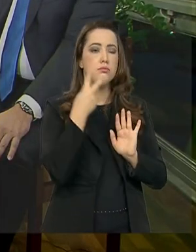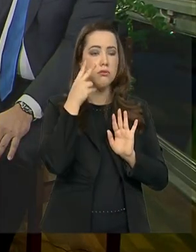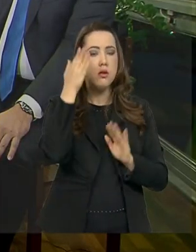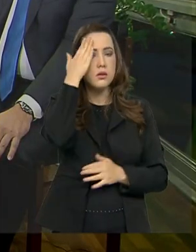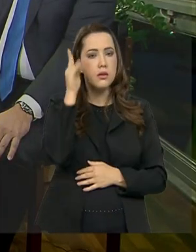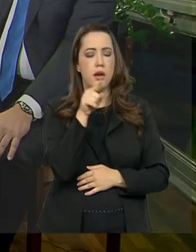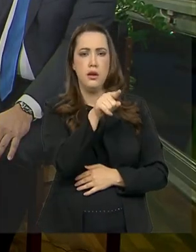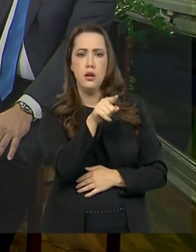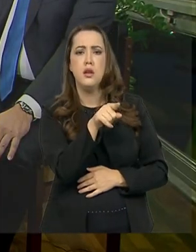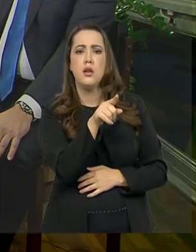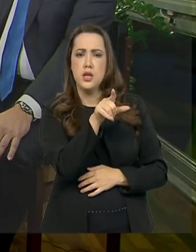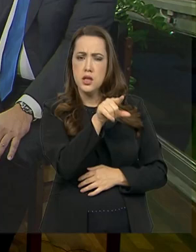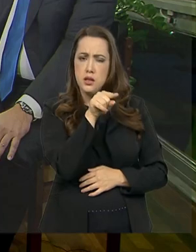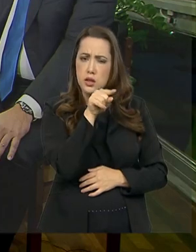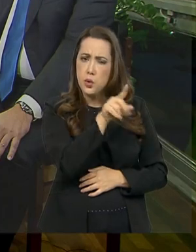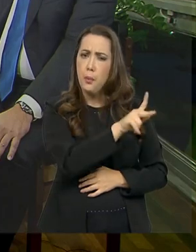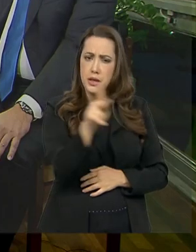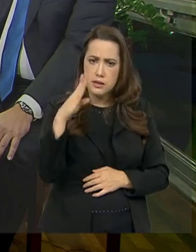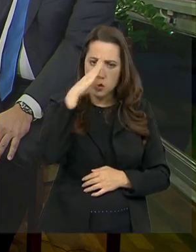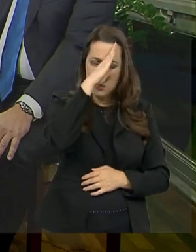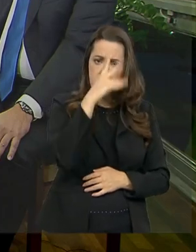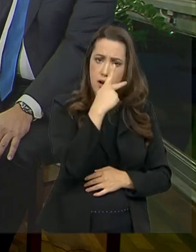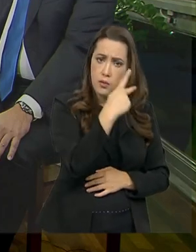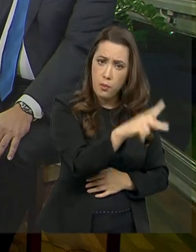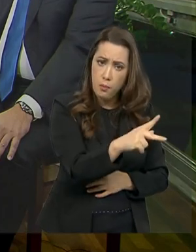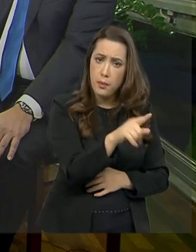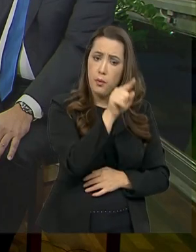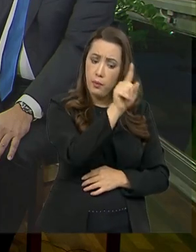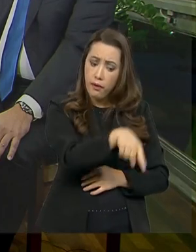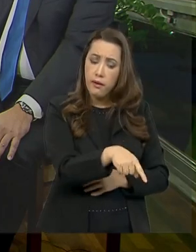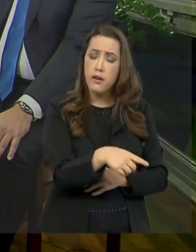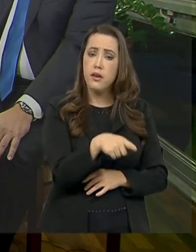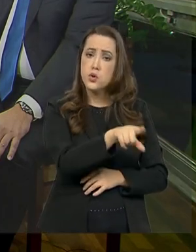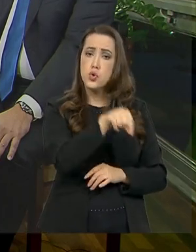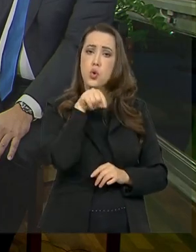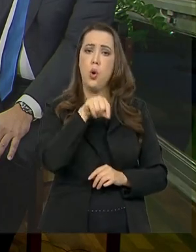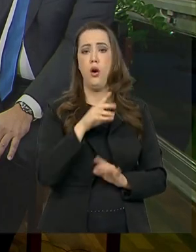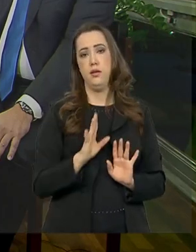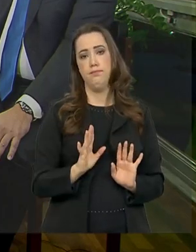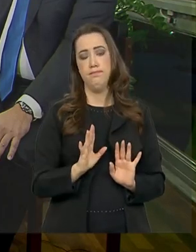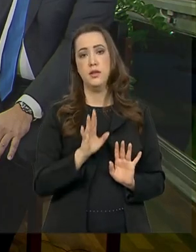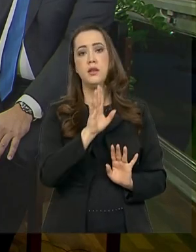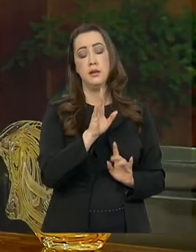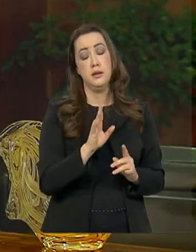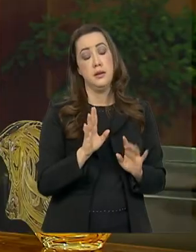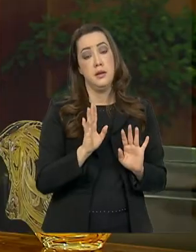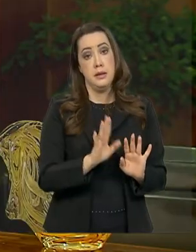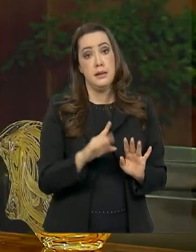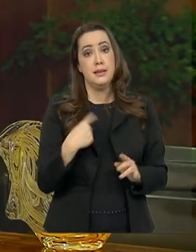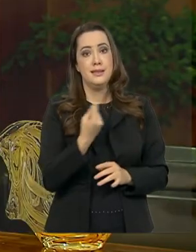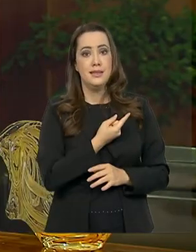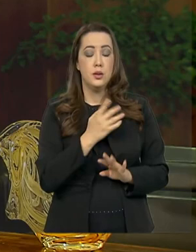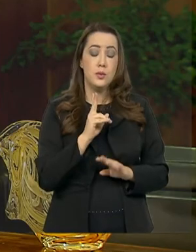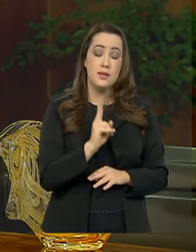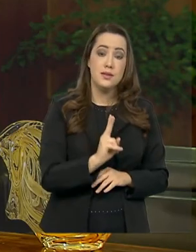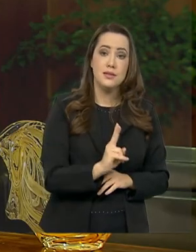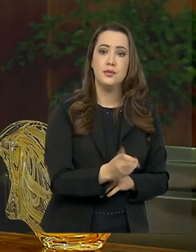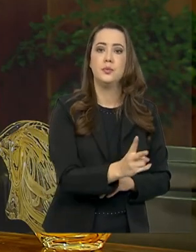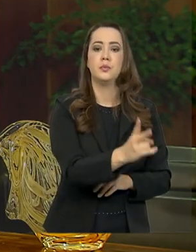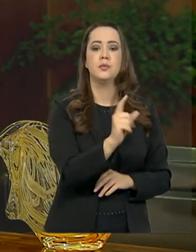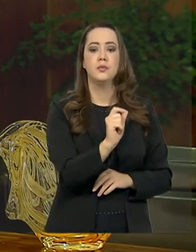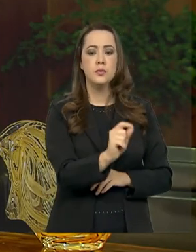sendo dele, uma vez ele tomando as decisões, é essa decisão que a gente vai defender e fazer com que ela aconteça. Então de modo que é